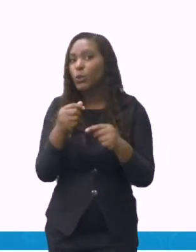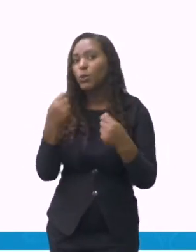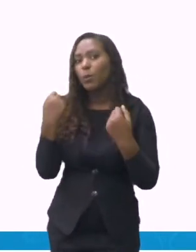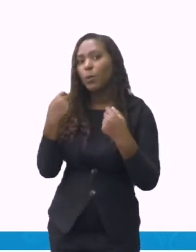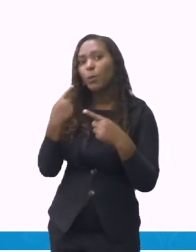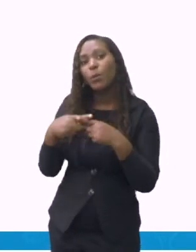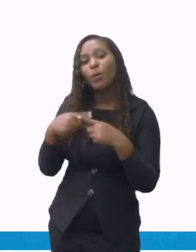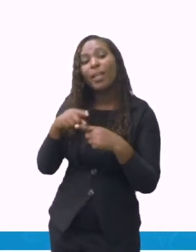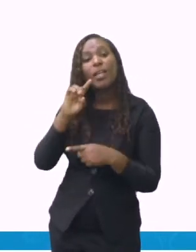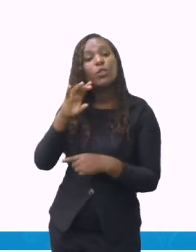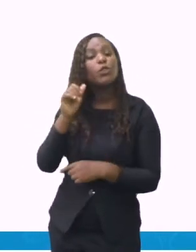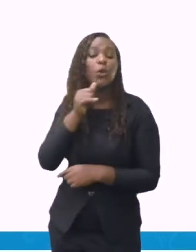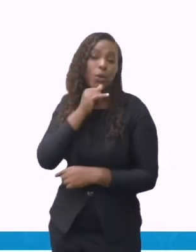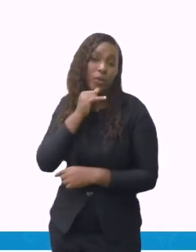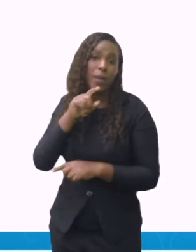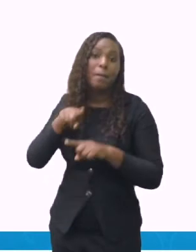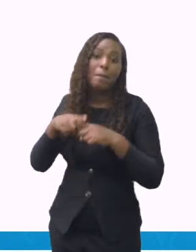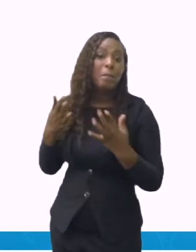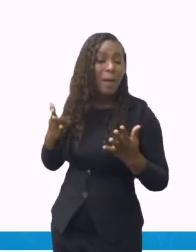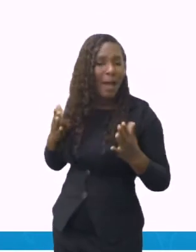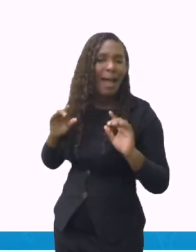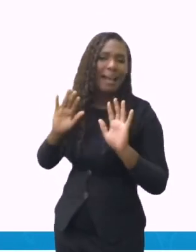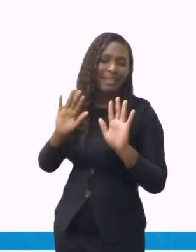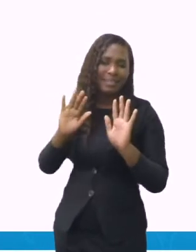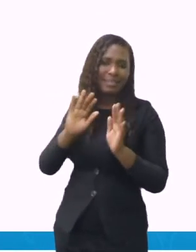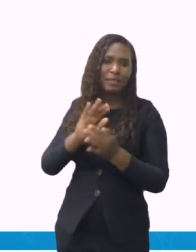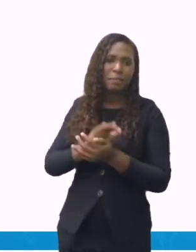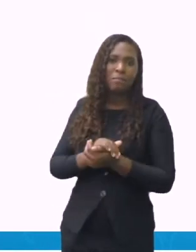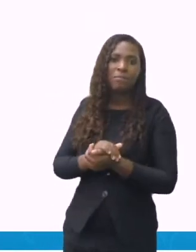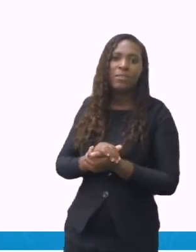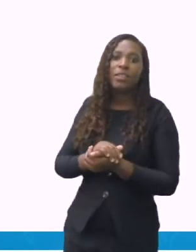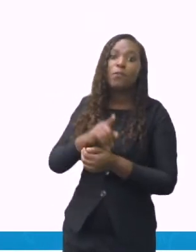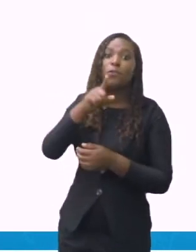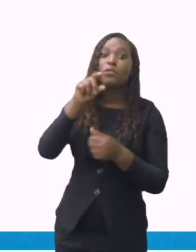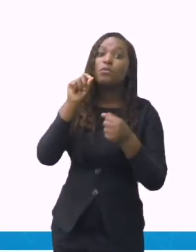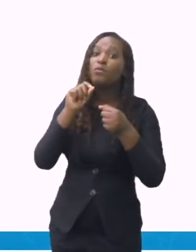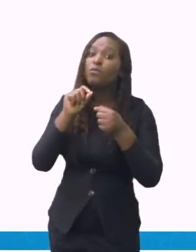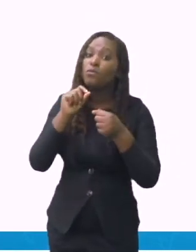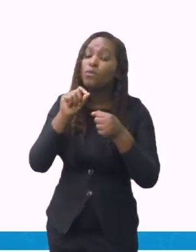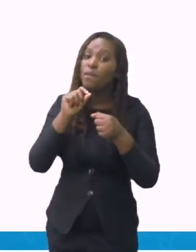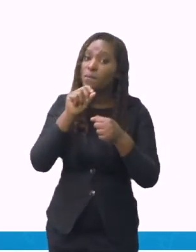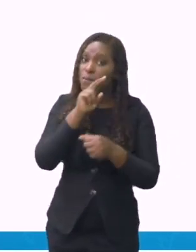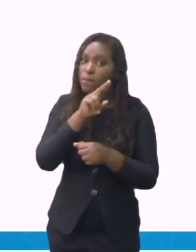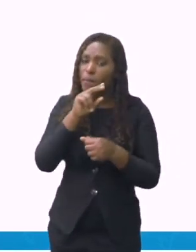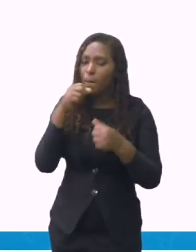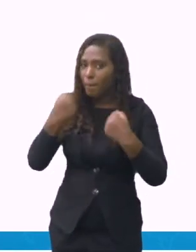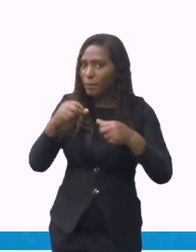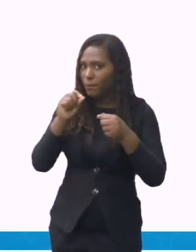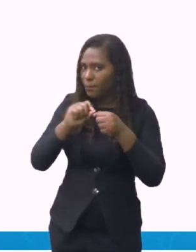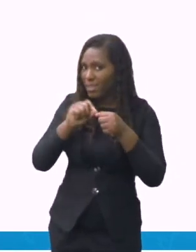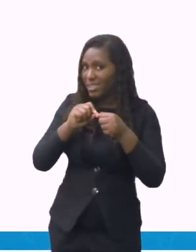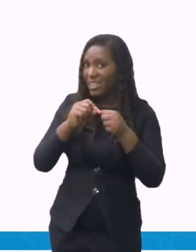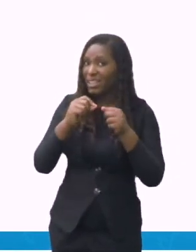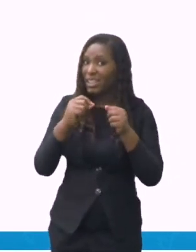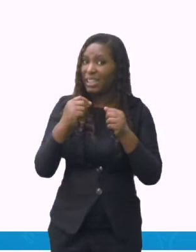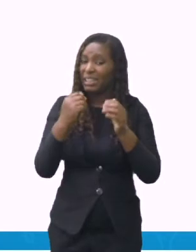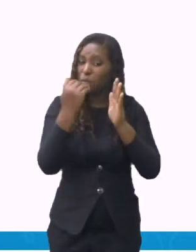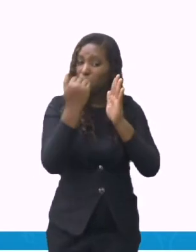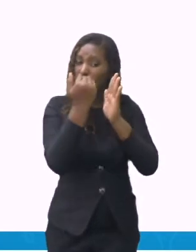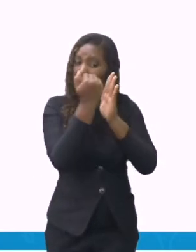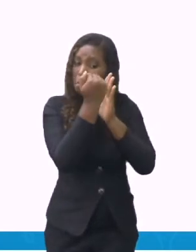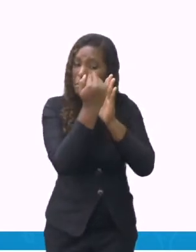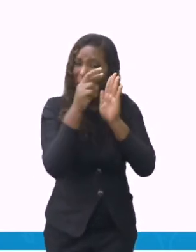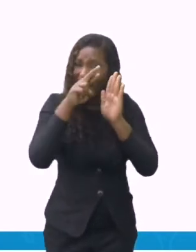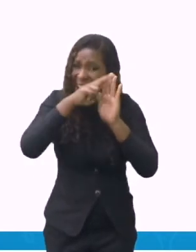acrescentadas no número um. Porque se eu acrescento tudo junto, eu posso errar a receita. Então, eu vou seguindo passo